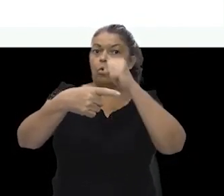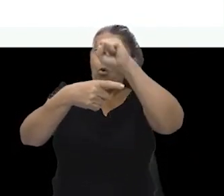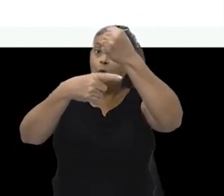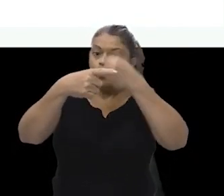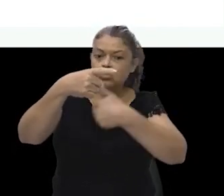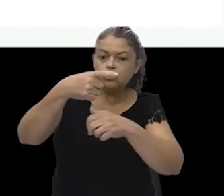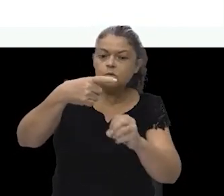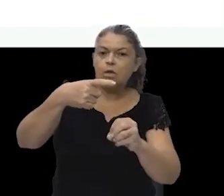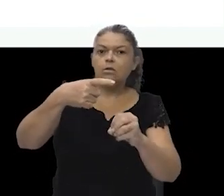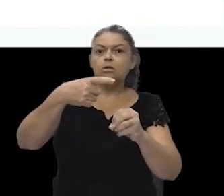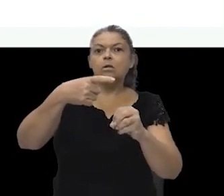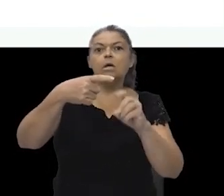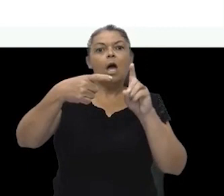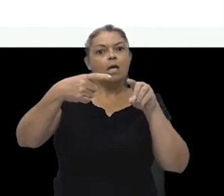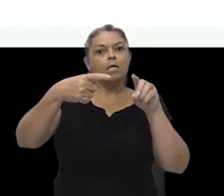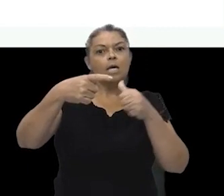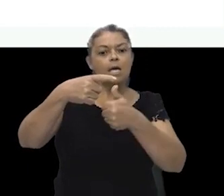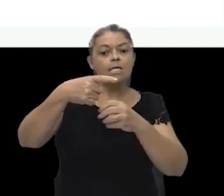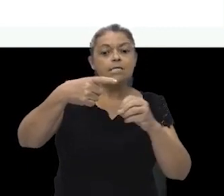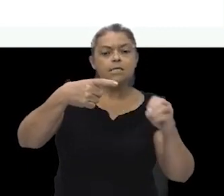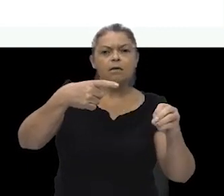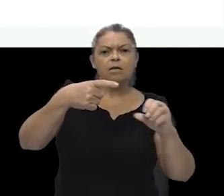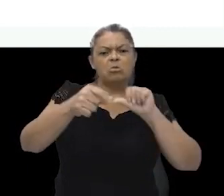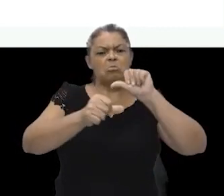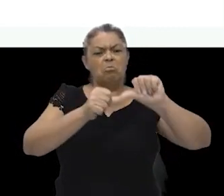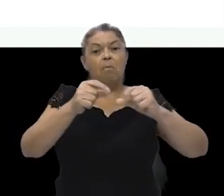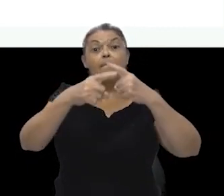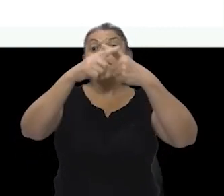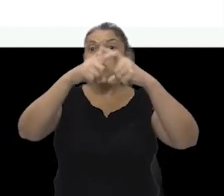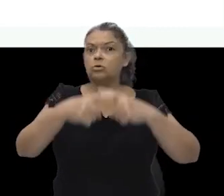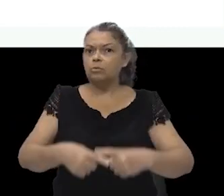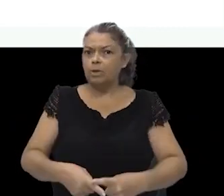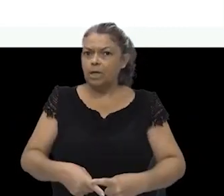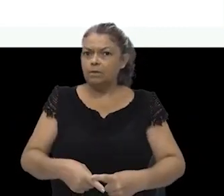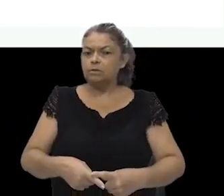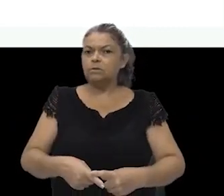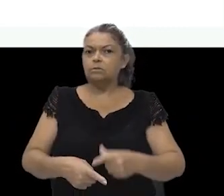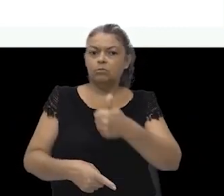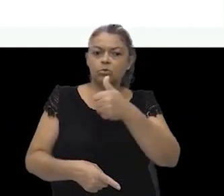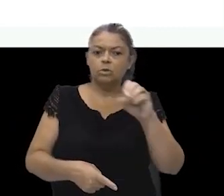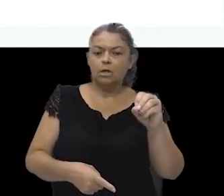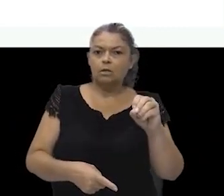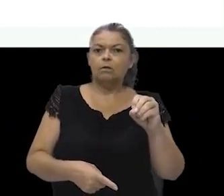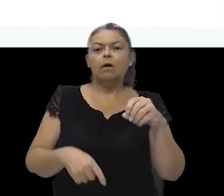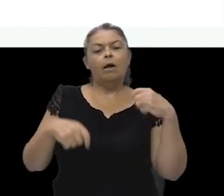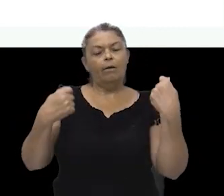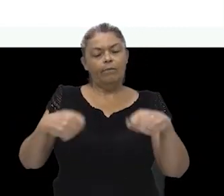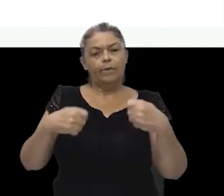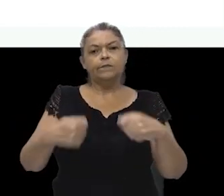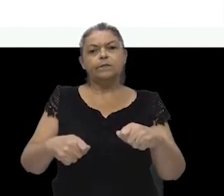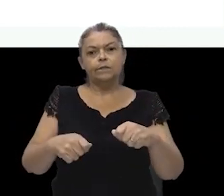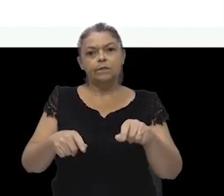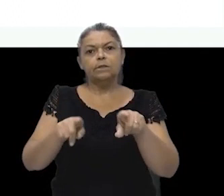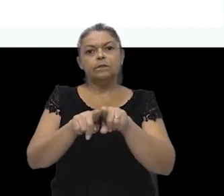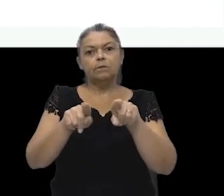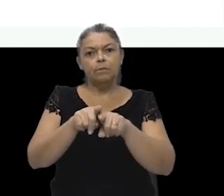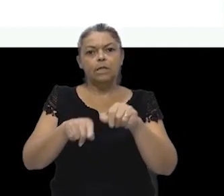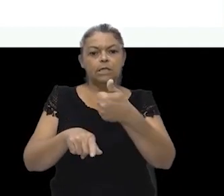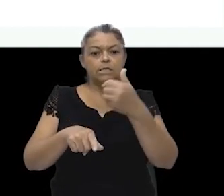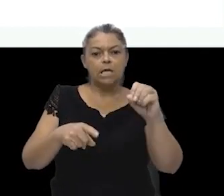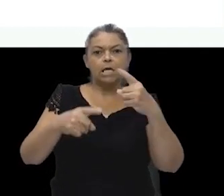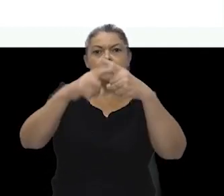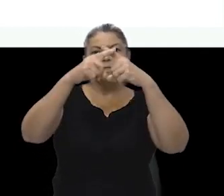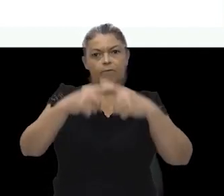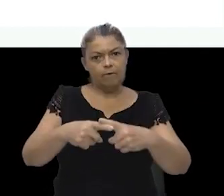denominador seja 100. Se eu multipliquei o denominador por 10, eu tenho que multiplicar o numerador também por 10.